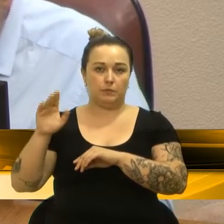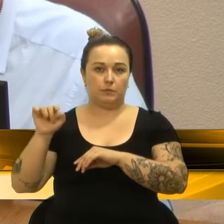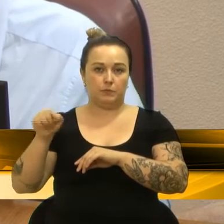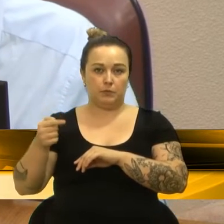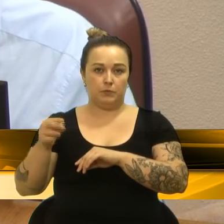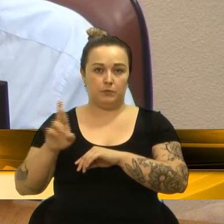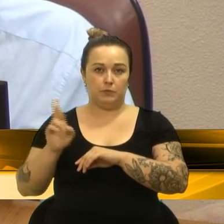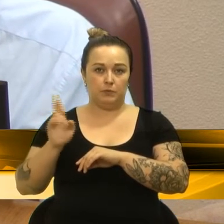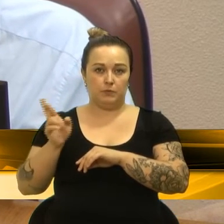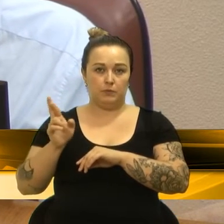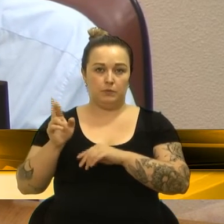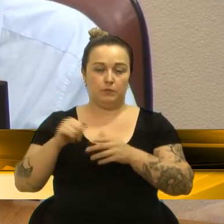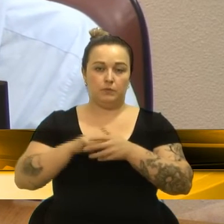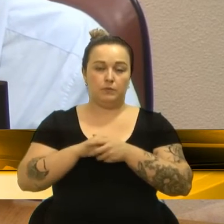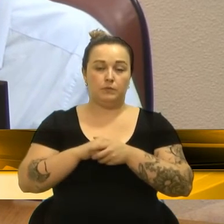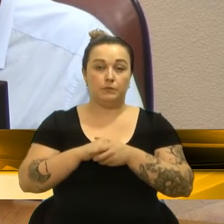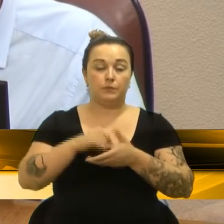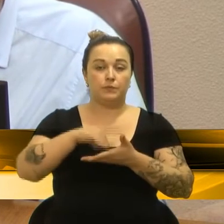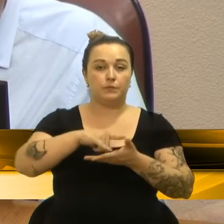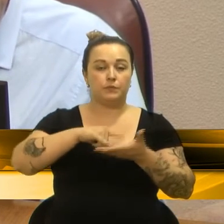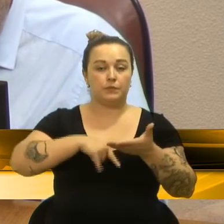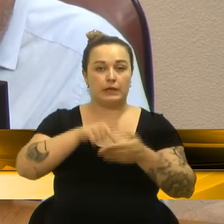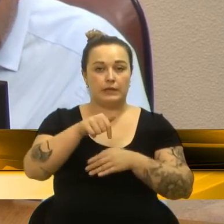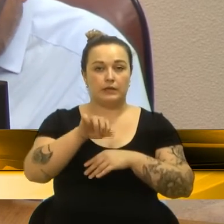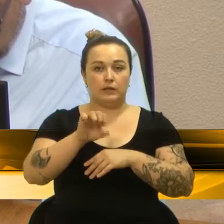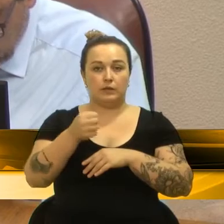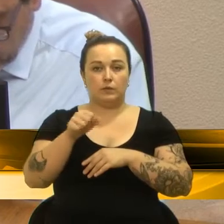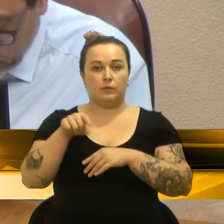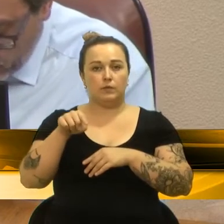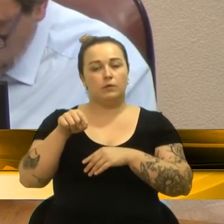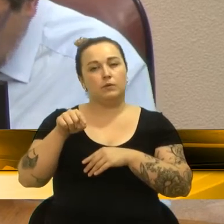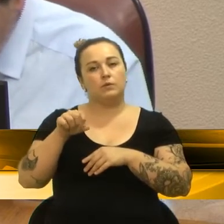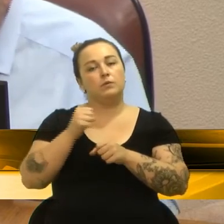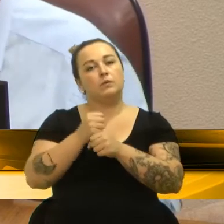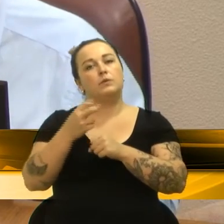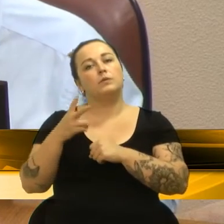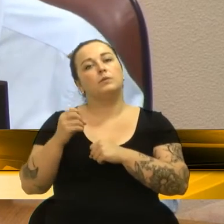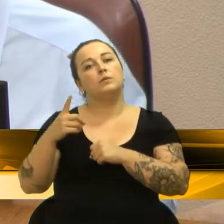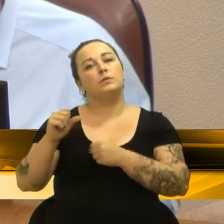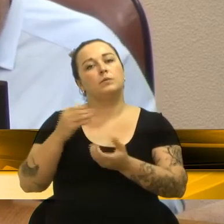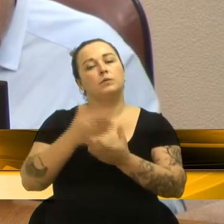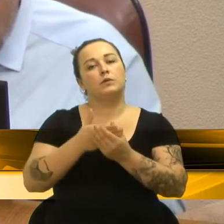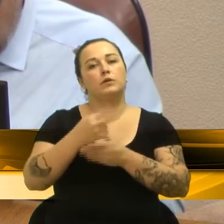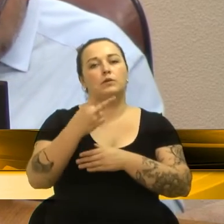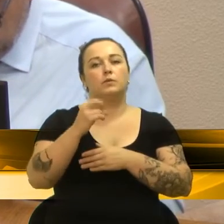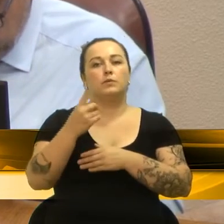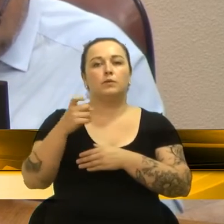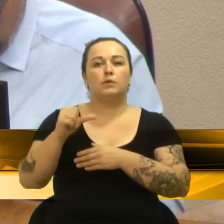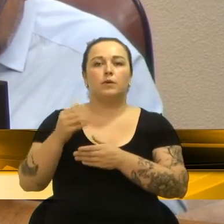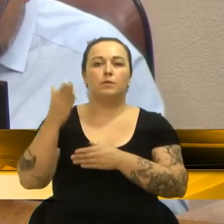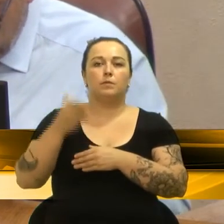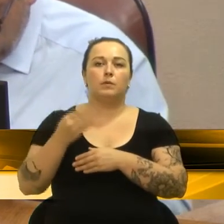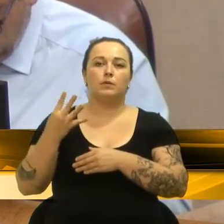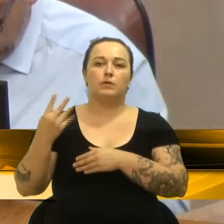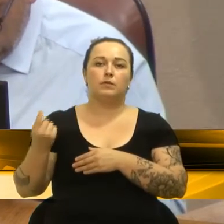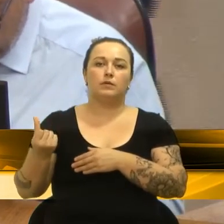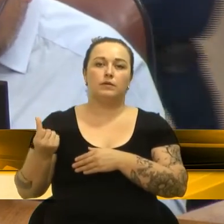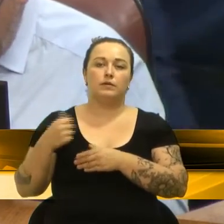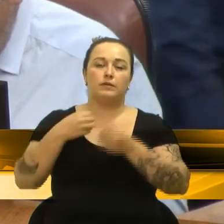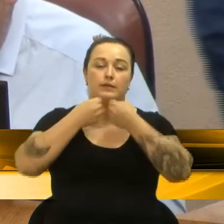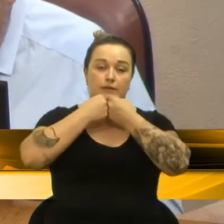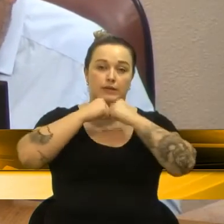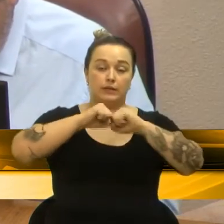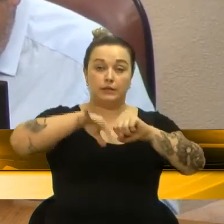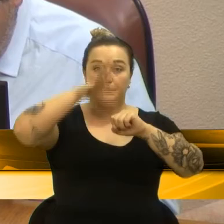Modalidade da licitação, Pregão Presidencial, número 78, 2019. Processo, 2019, 46. Secretaria